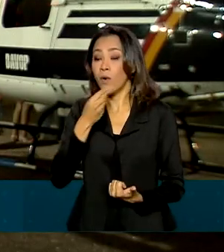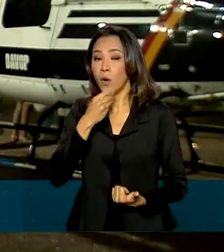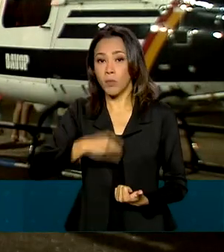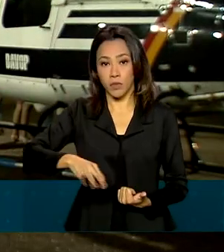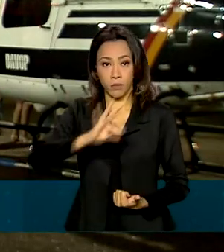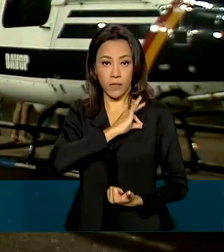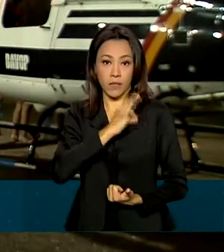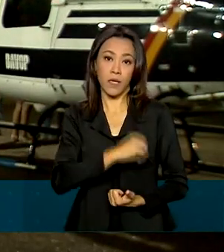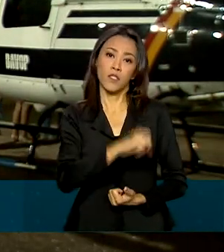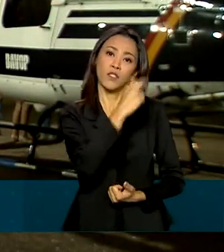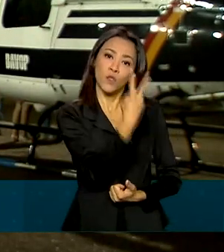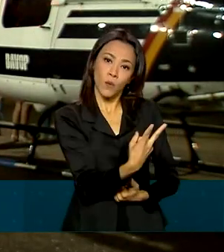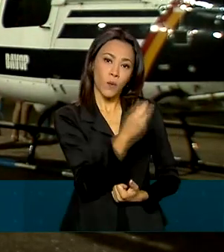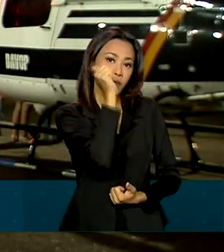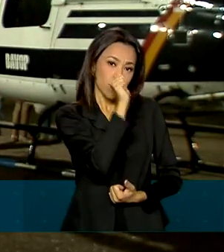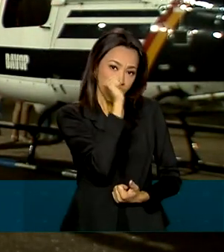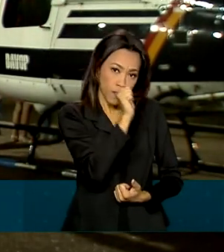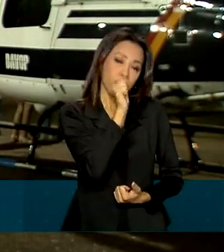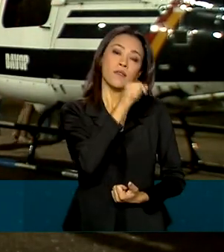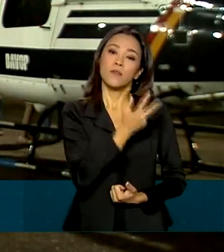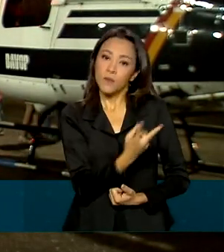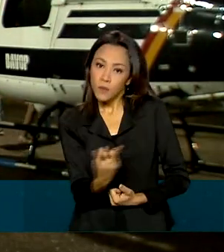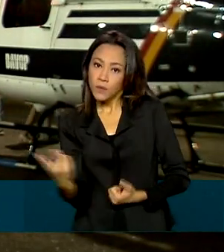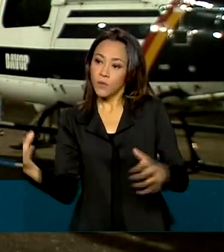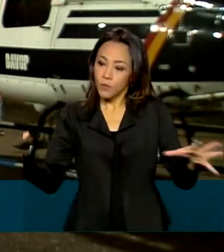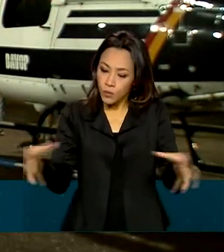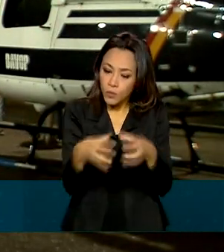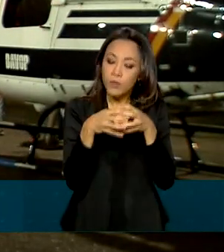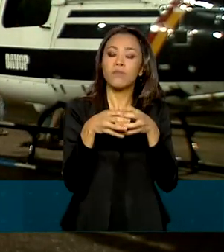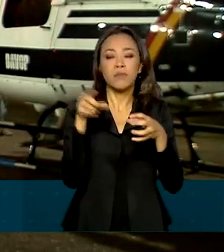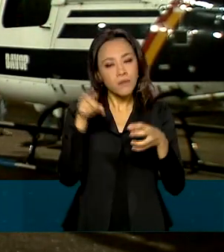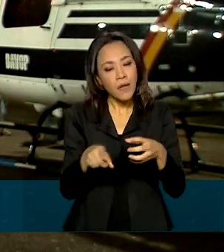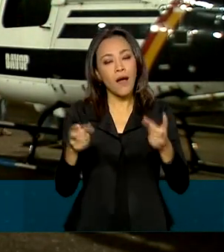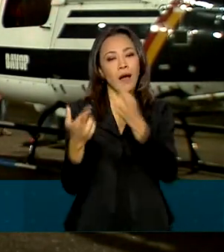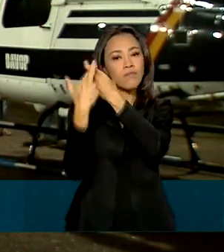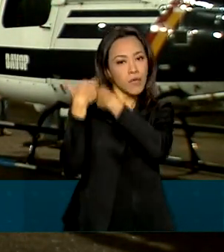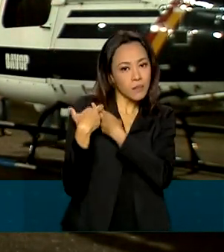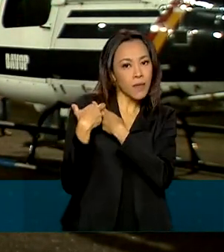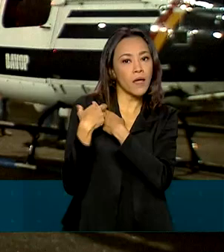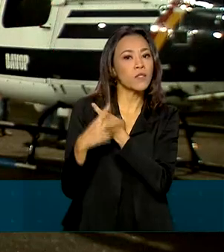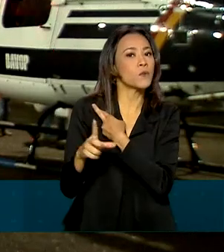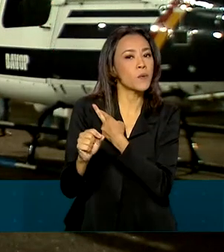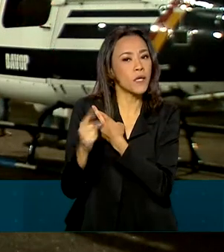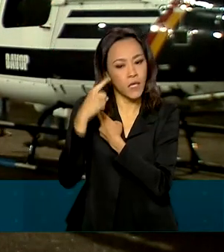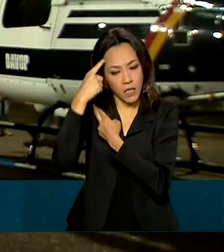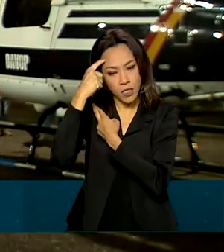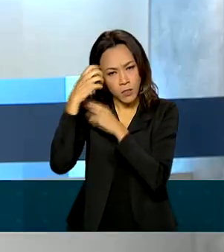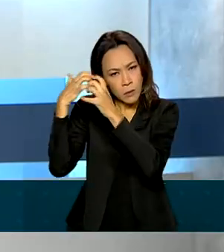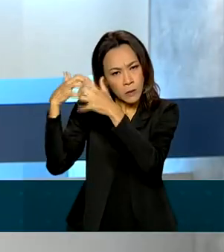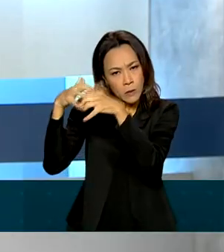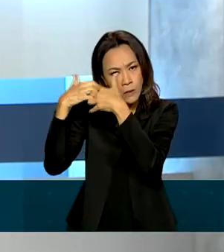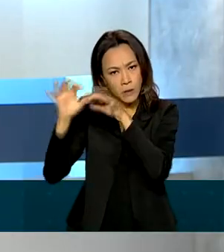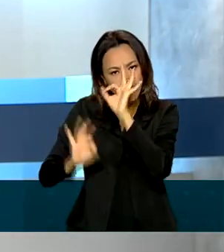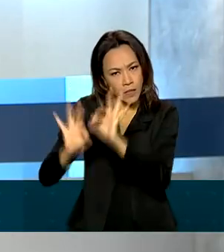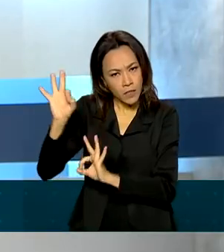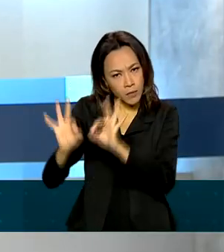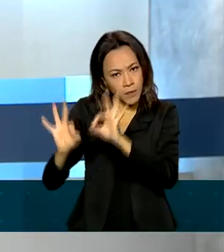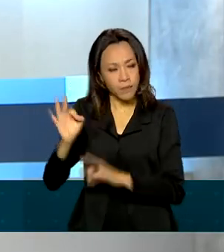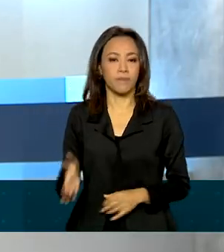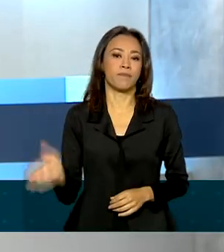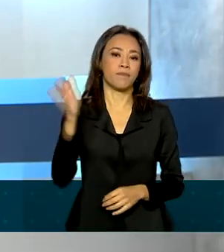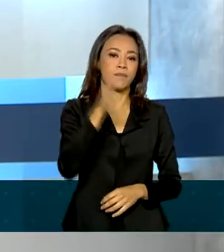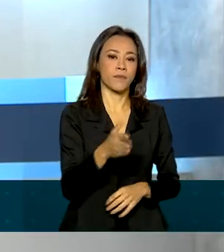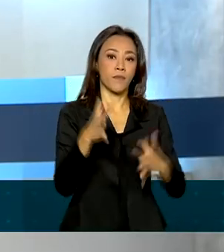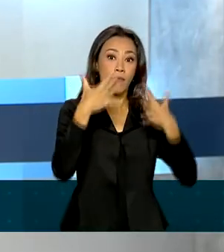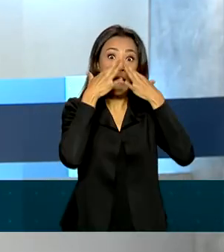dois femininos, que agora estão habilitados a exercer funções que envolvam planejamento. Atenção